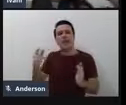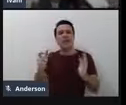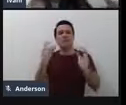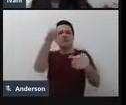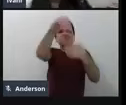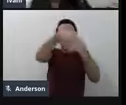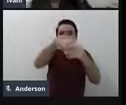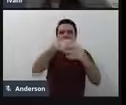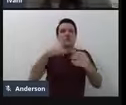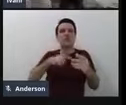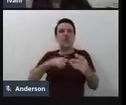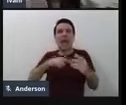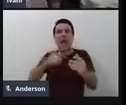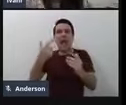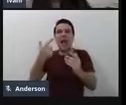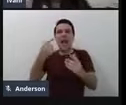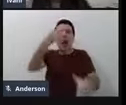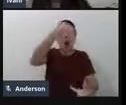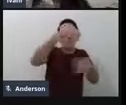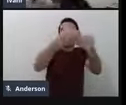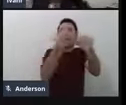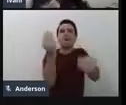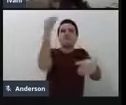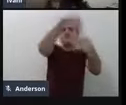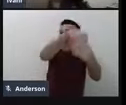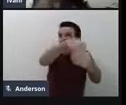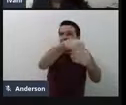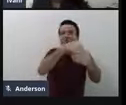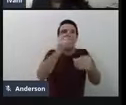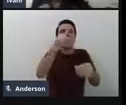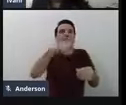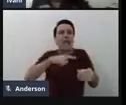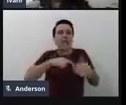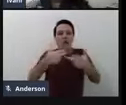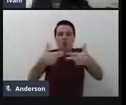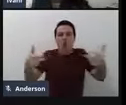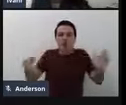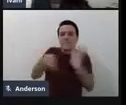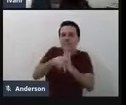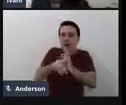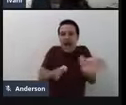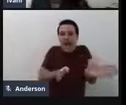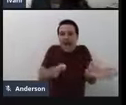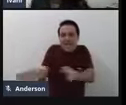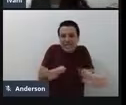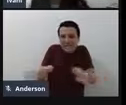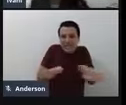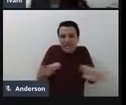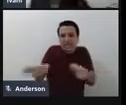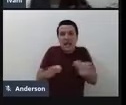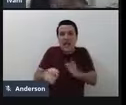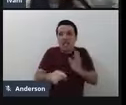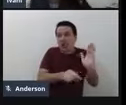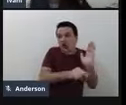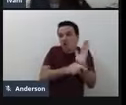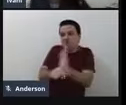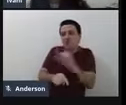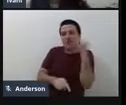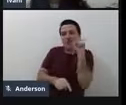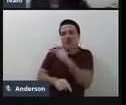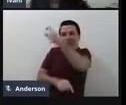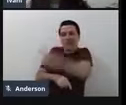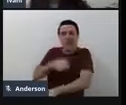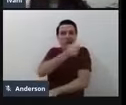acrescentados, que passam a fazer a função de acessibilizar o conteúdo que essa criança, ou que esse